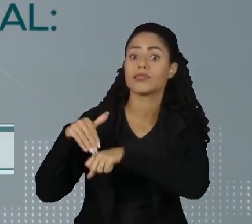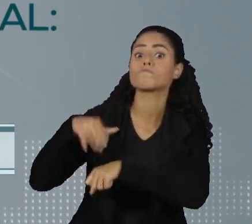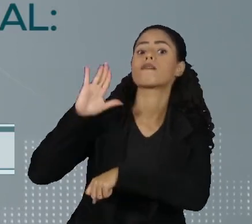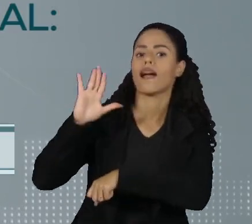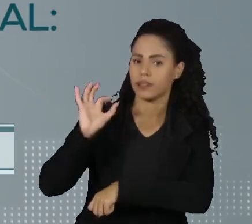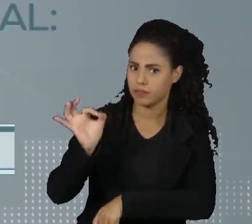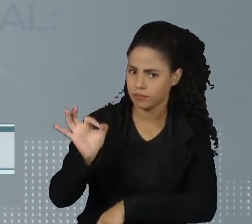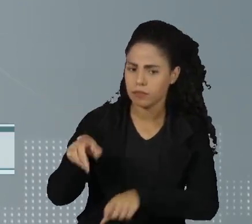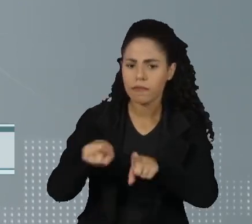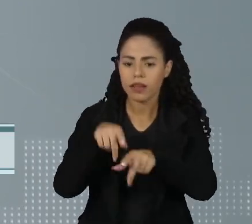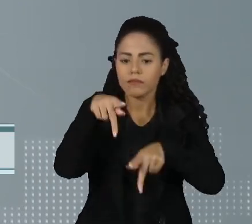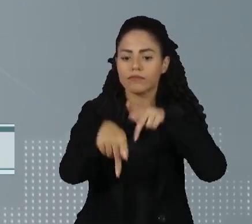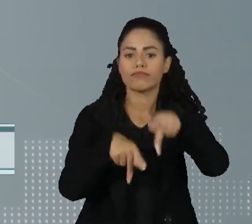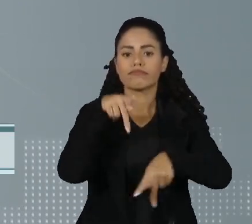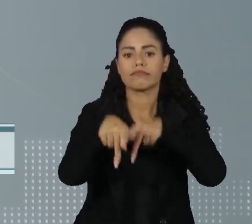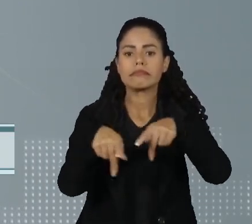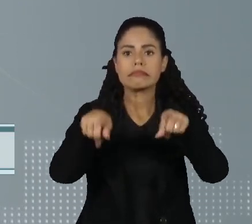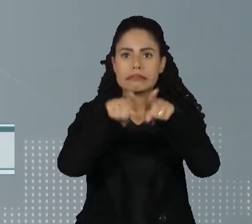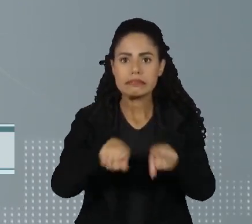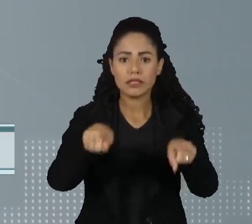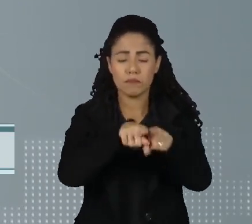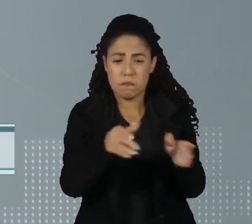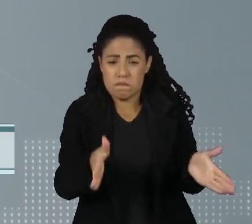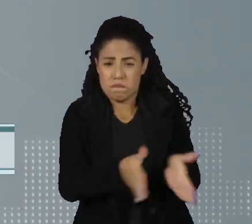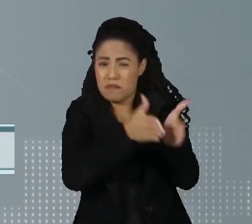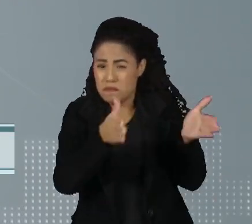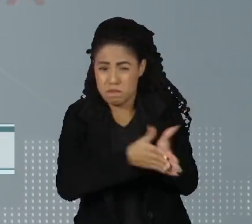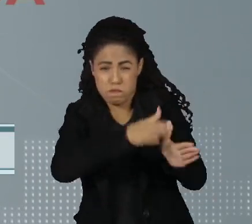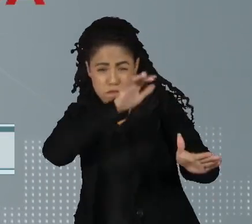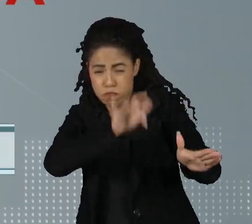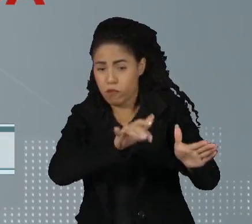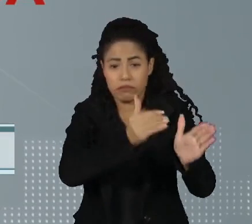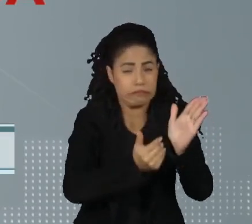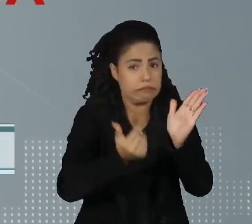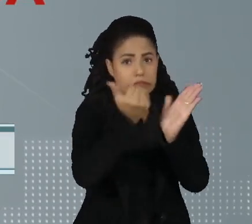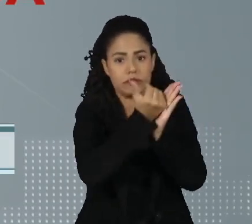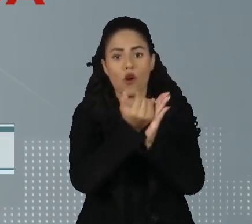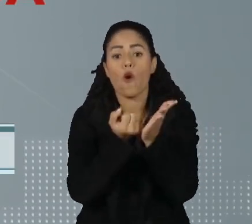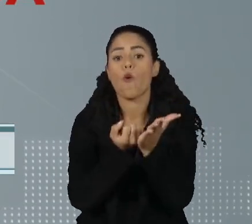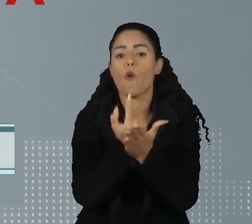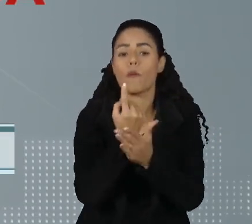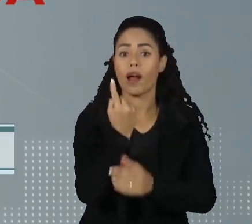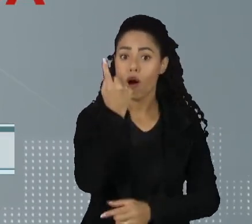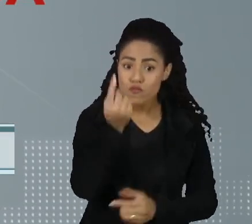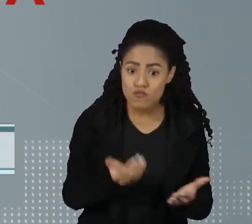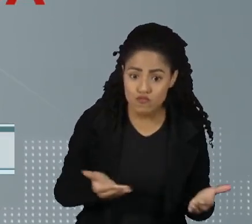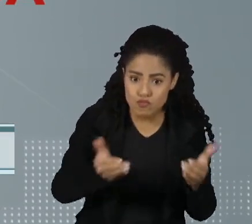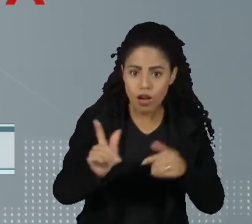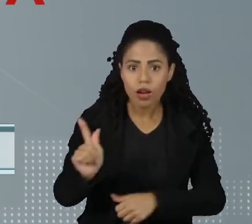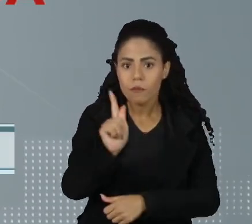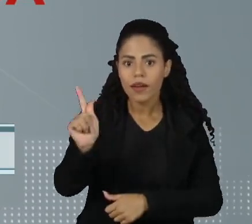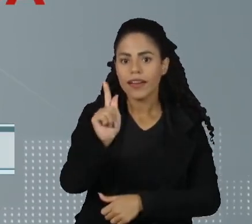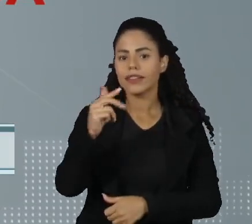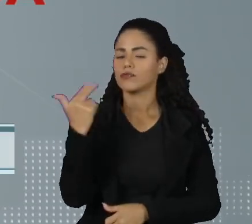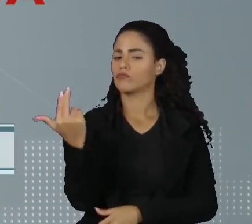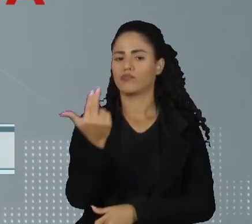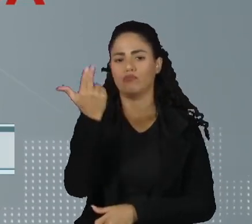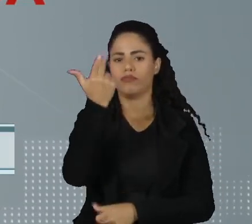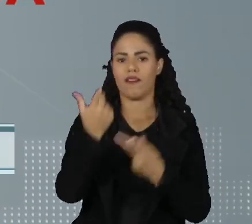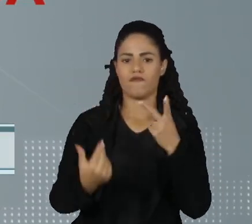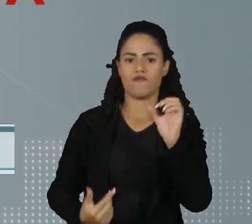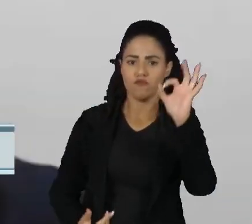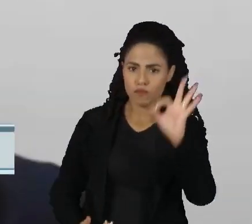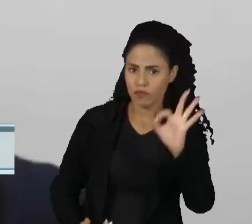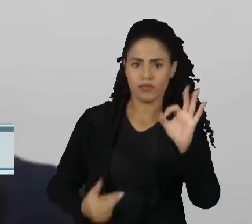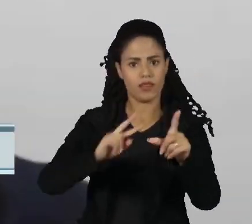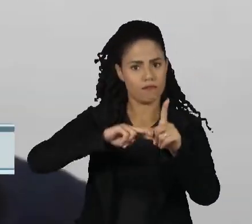Para a população em situação de extrema pobreza, comprar um botijão por mês pode consumir mais de 20% da